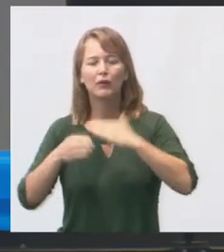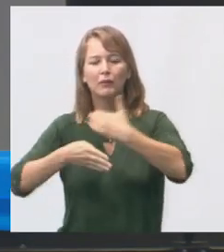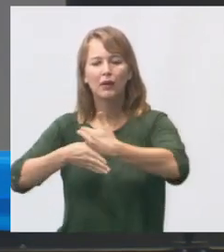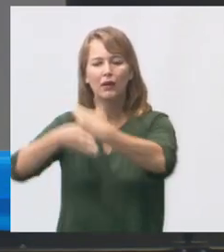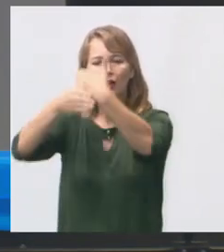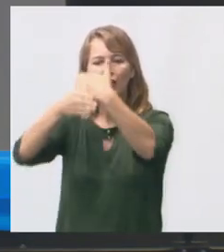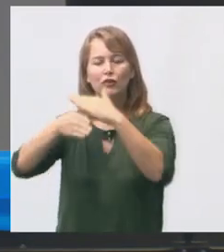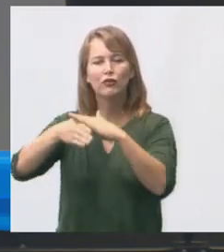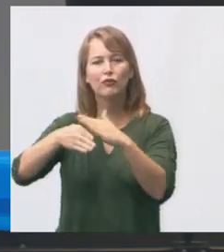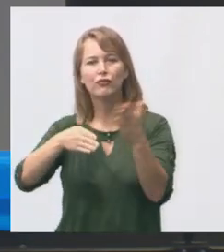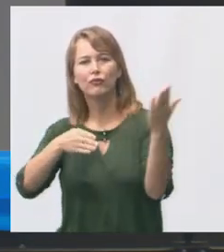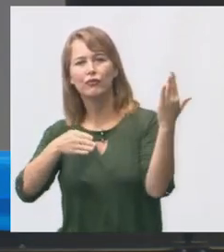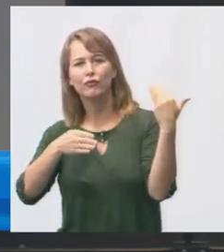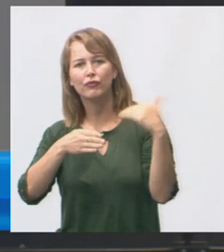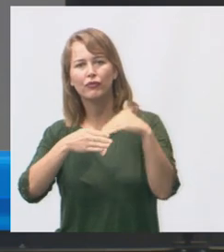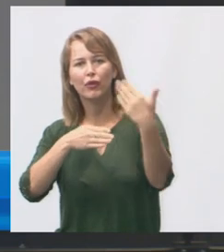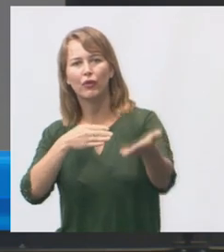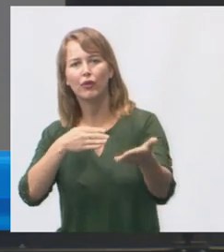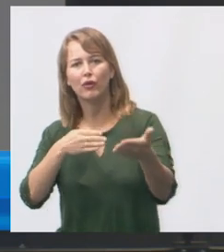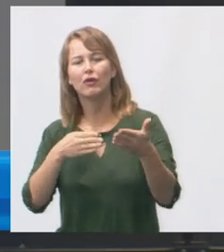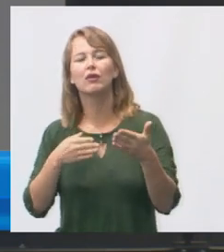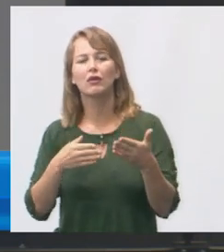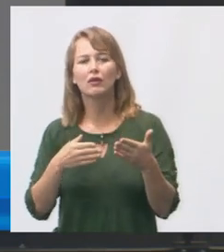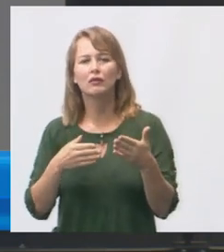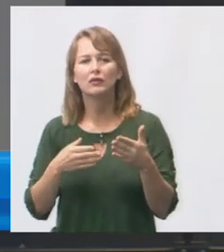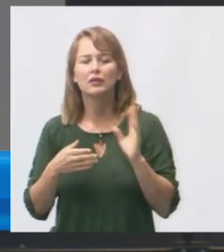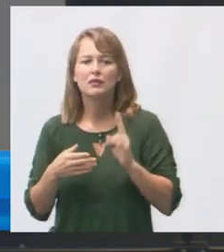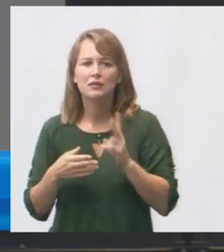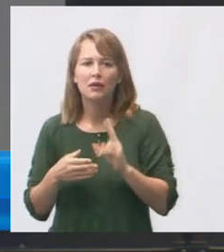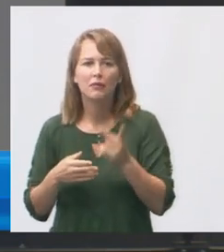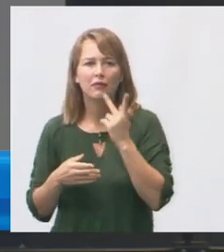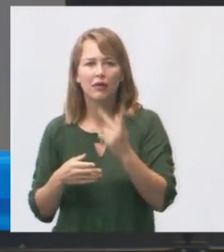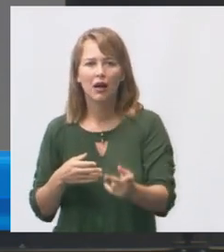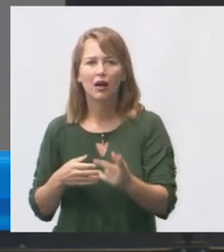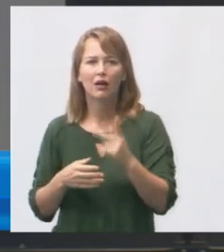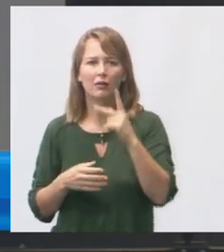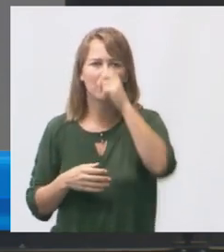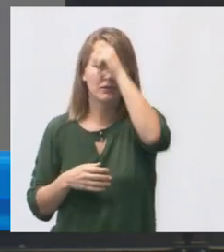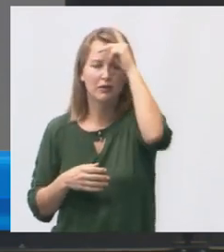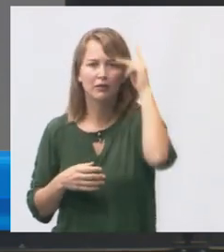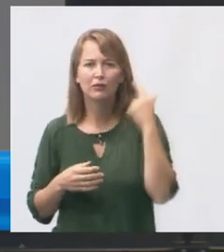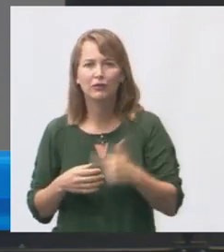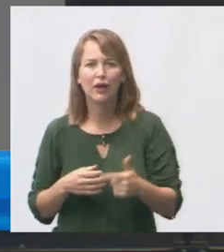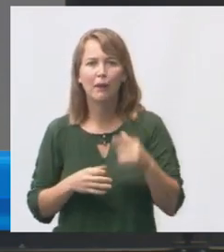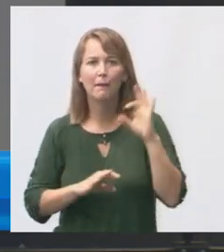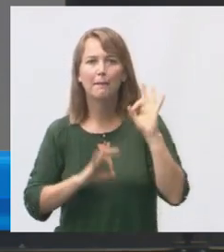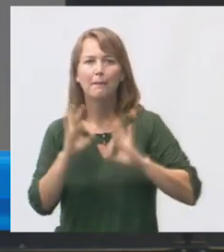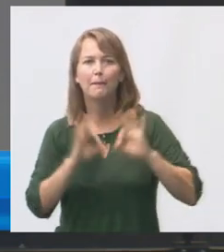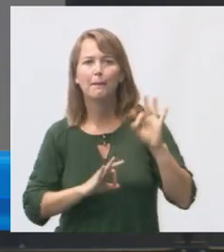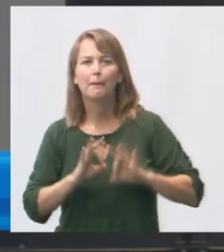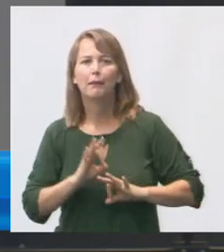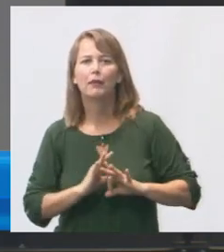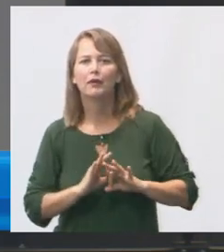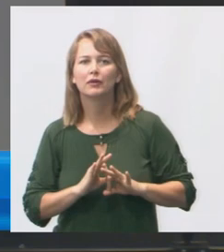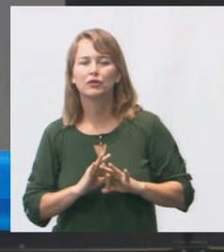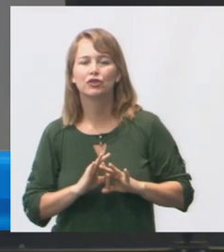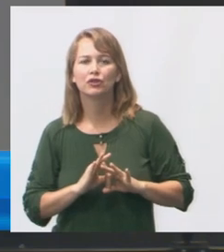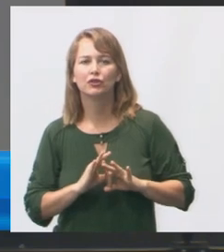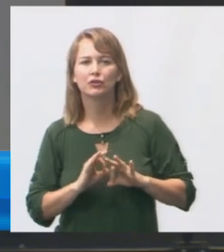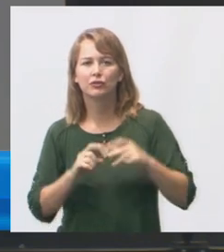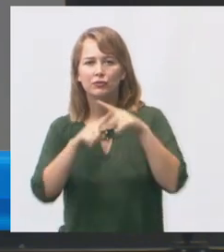lado de fora é isso que a gente questiona muito a prefeitura de não ter um planejamento de manutenção predial